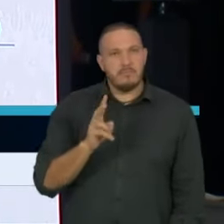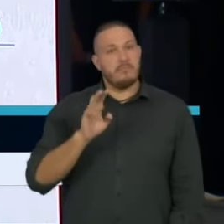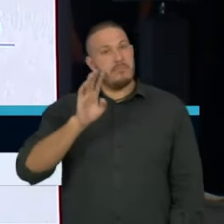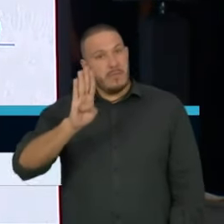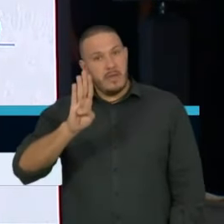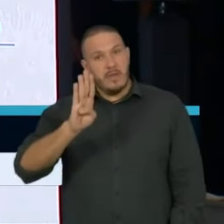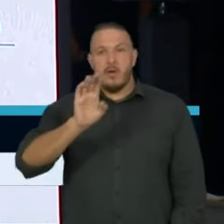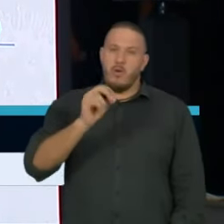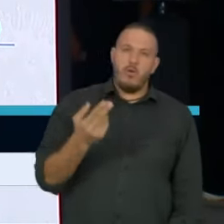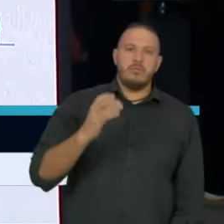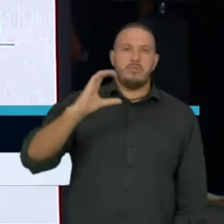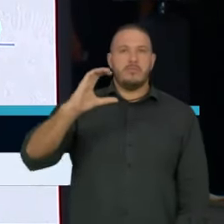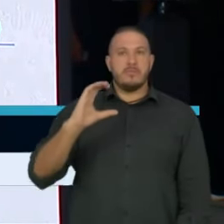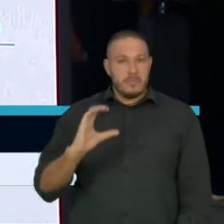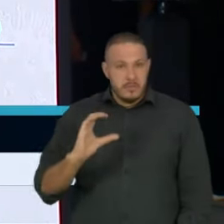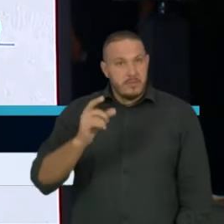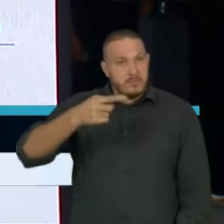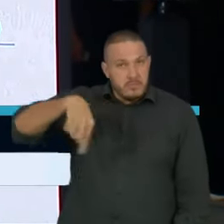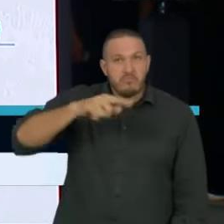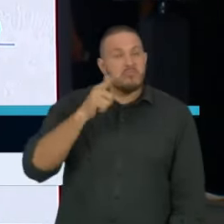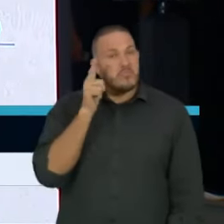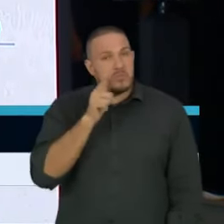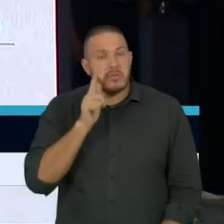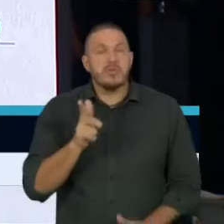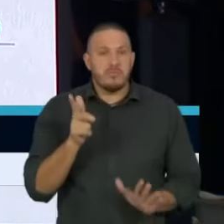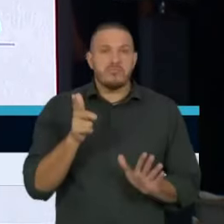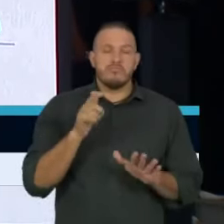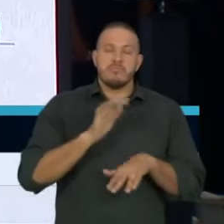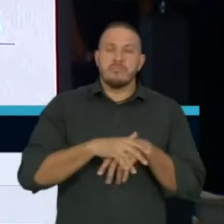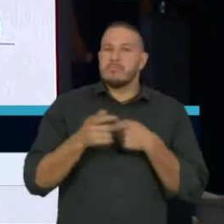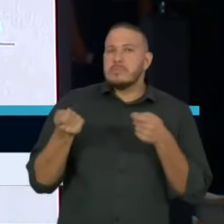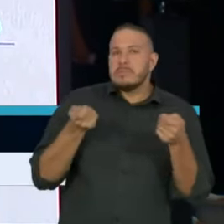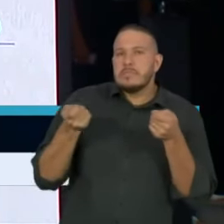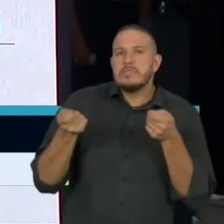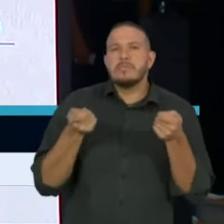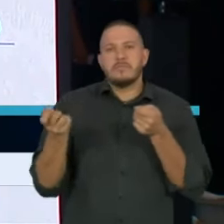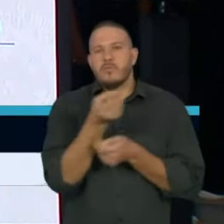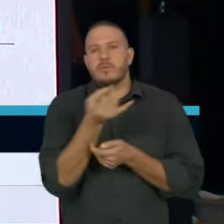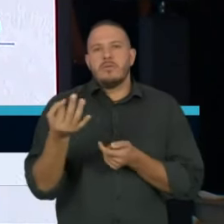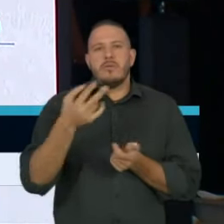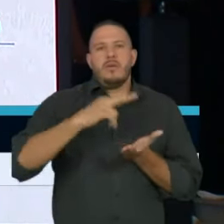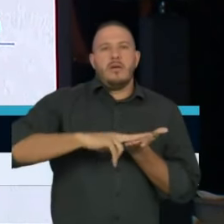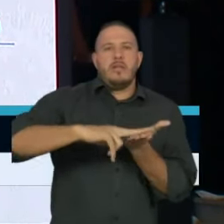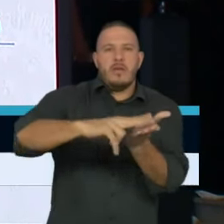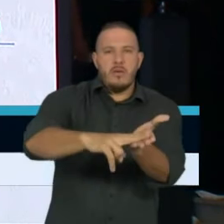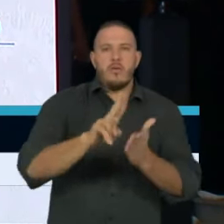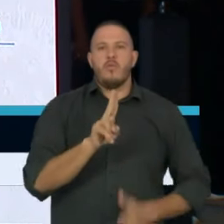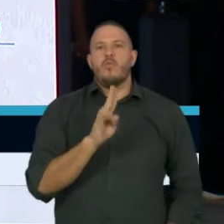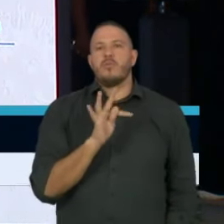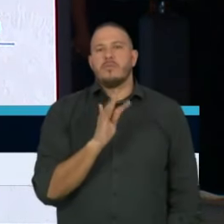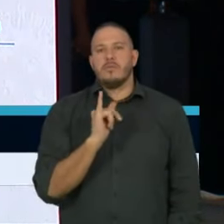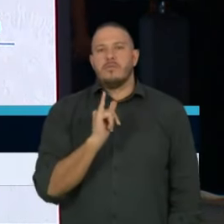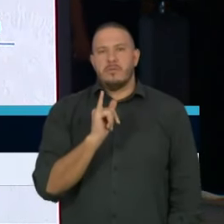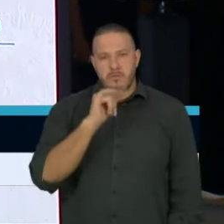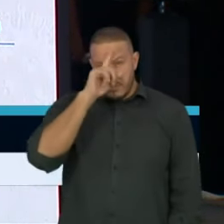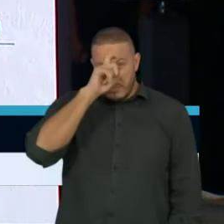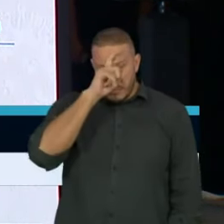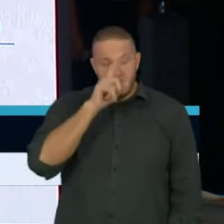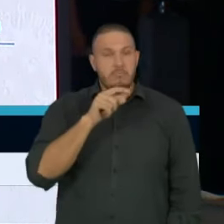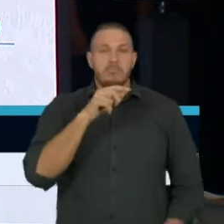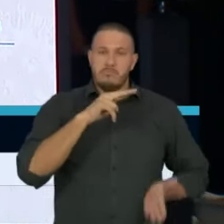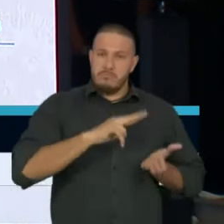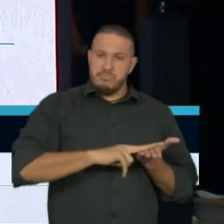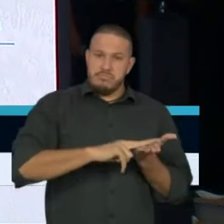como no C, nós conseguimos lidar com a questão dos leitos de UTI. Com os leitos existentes, nós vamos